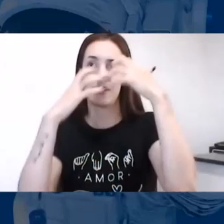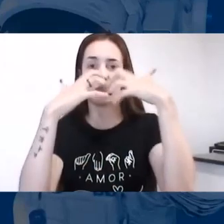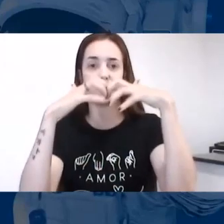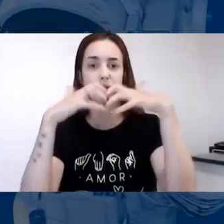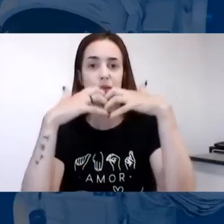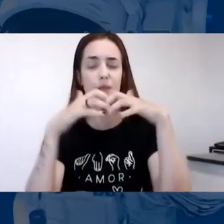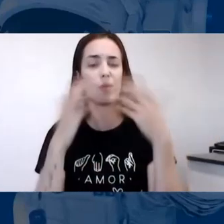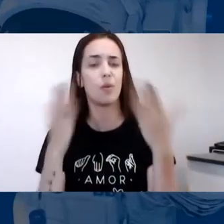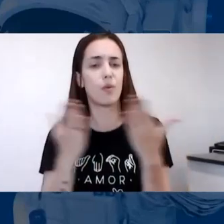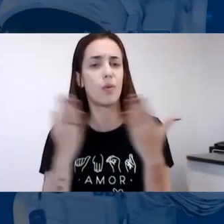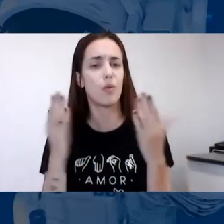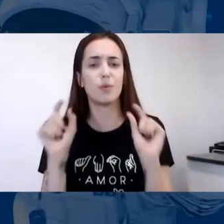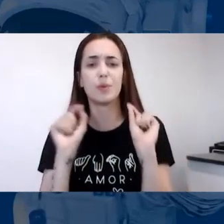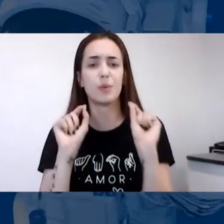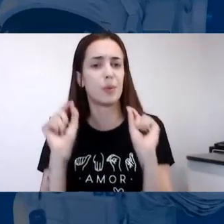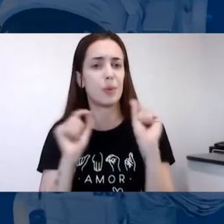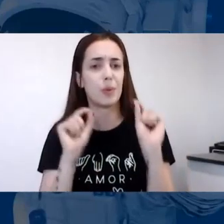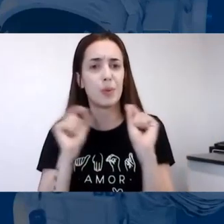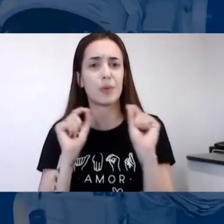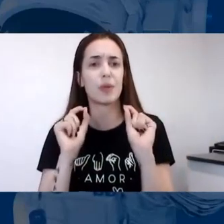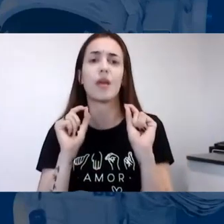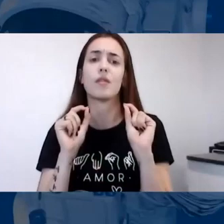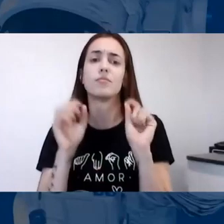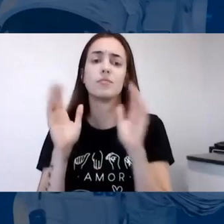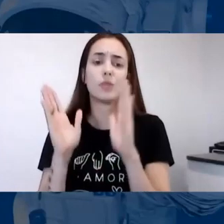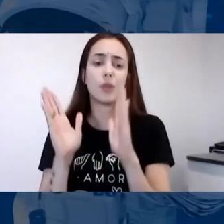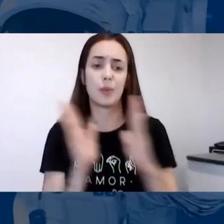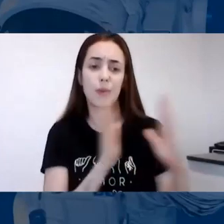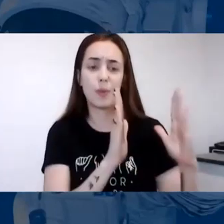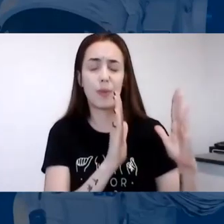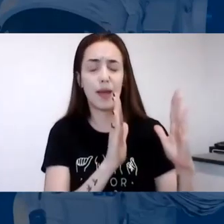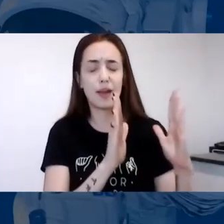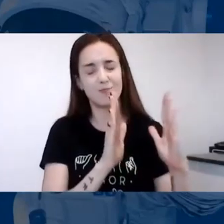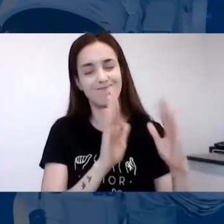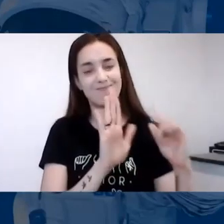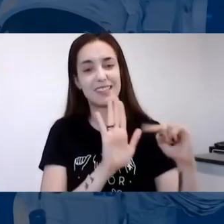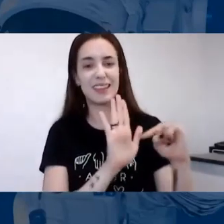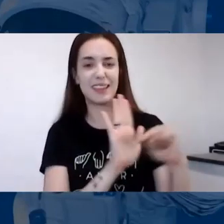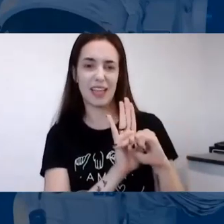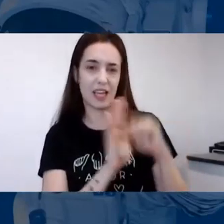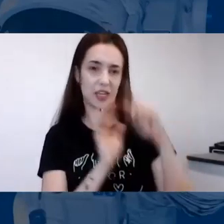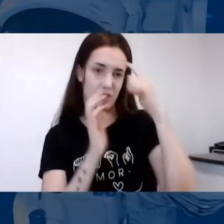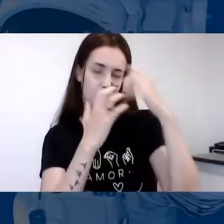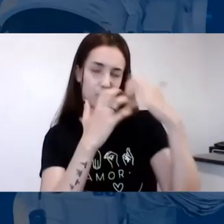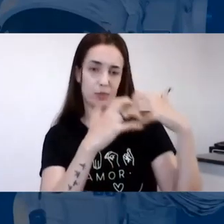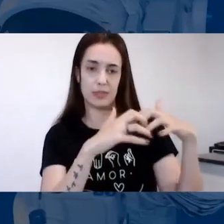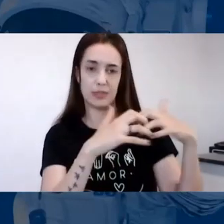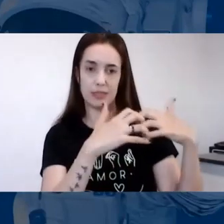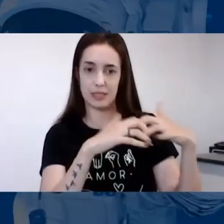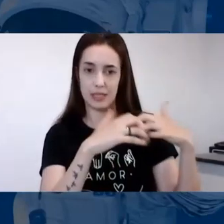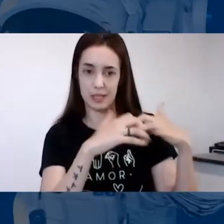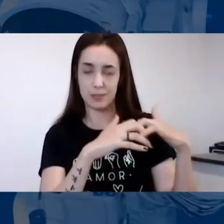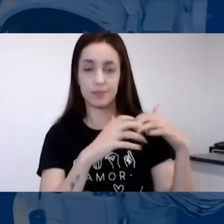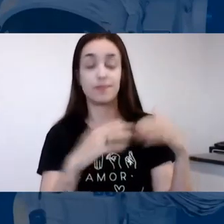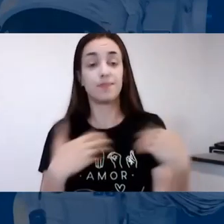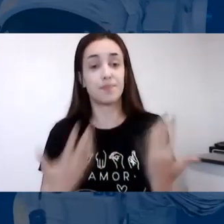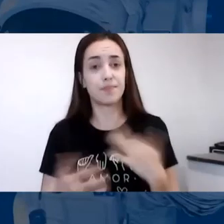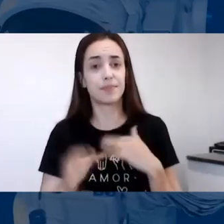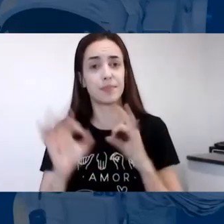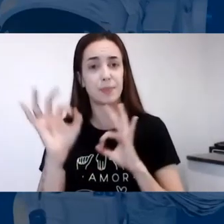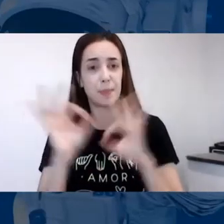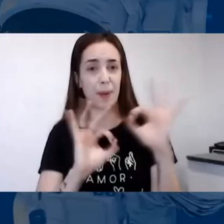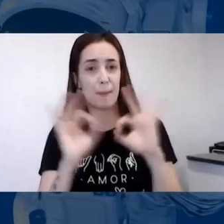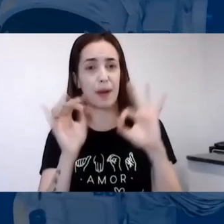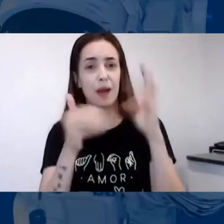vai discutir hoje o lado não tão bom assim do cérebro, né? Então, eu vou preparar aqui, eu vou